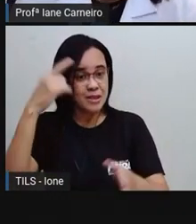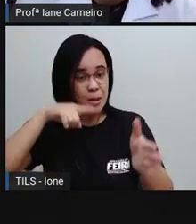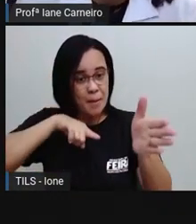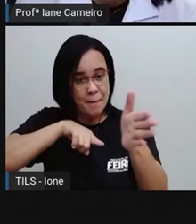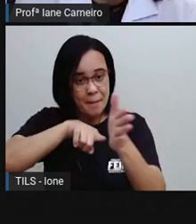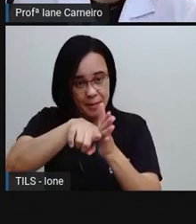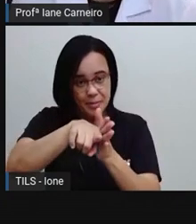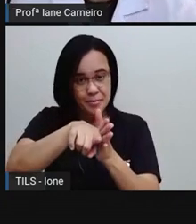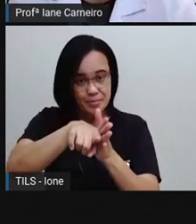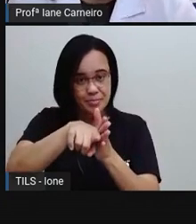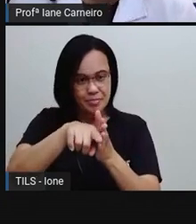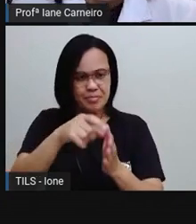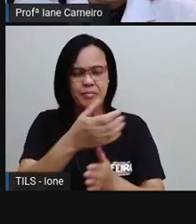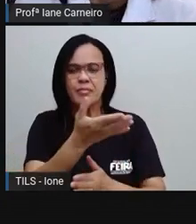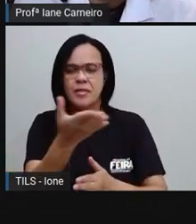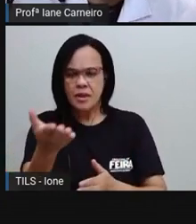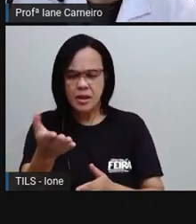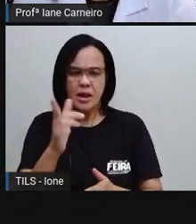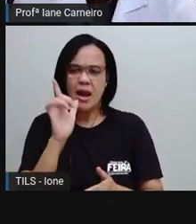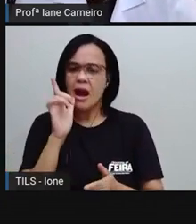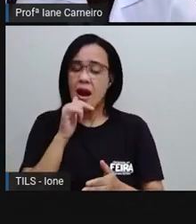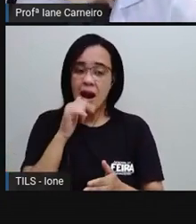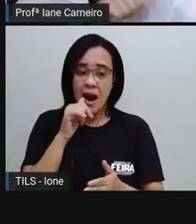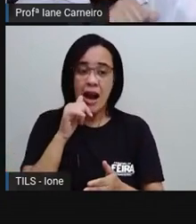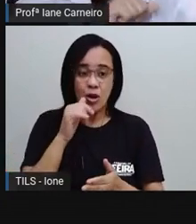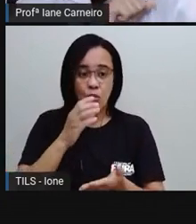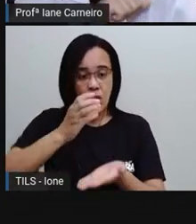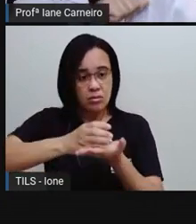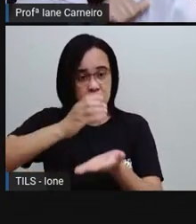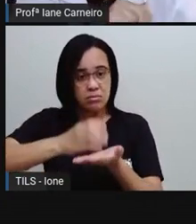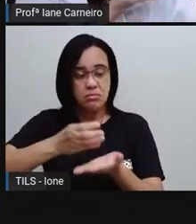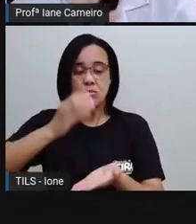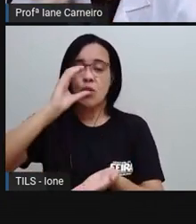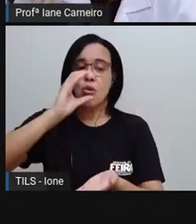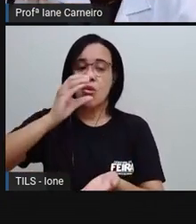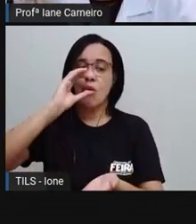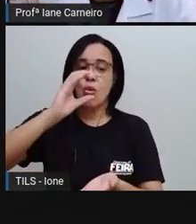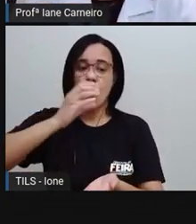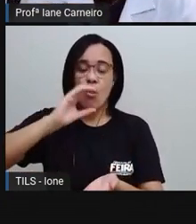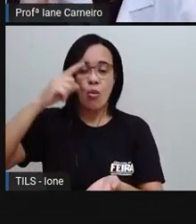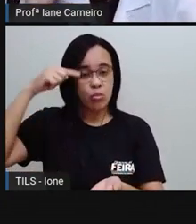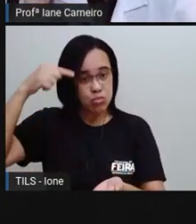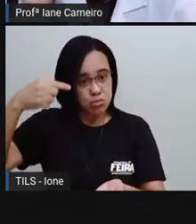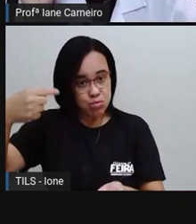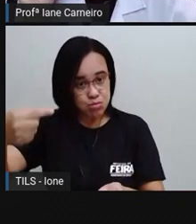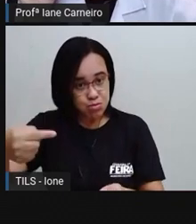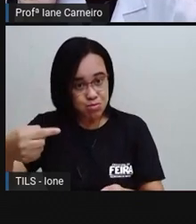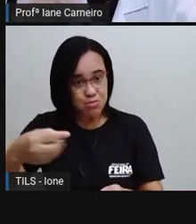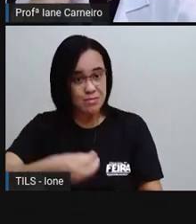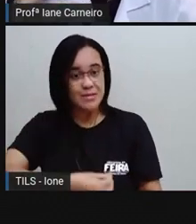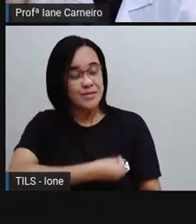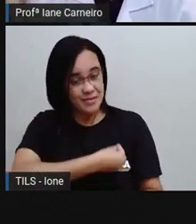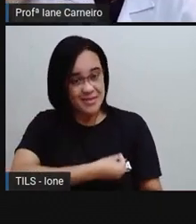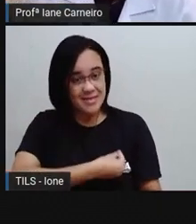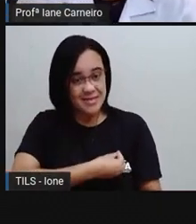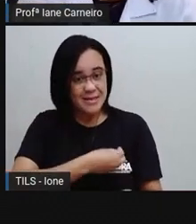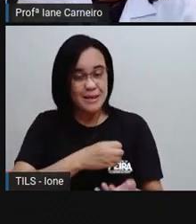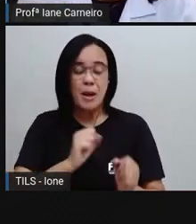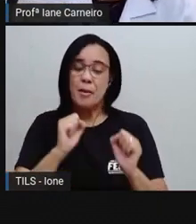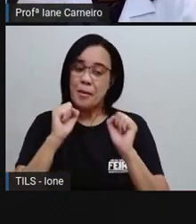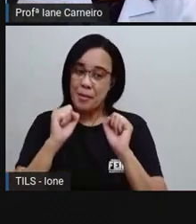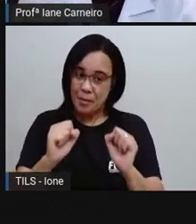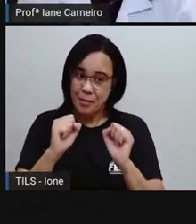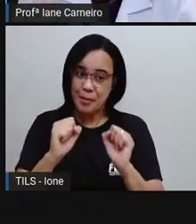Você bebe água durante o dia? Tem que beber, que a Pró já falou que é importante. Quem não bebe, ou bebe pouquinho, tem que beber